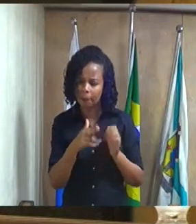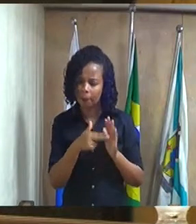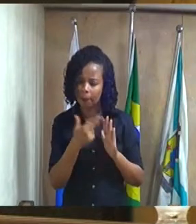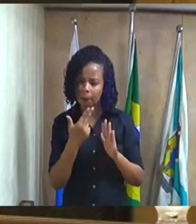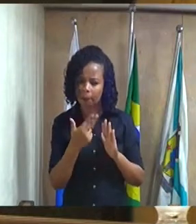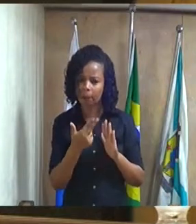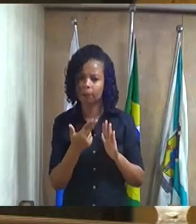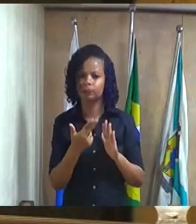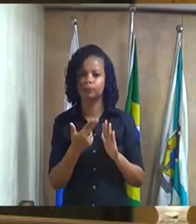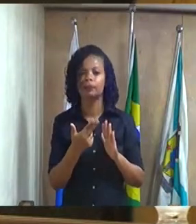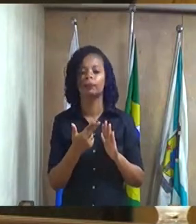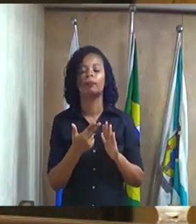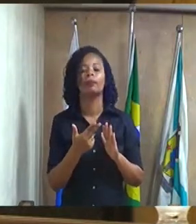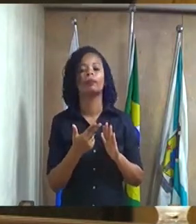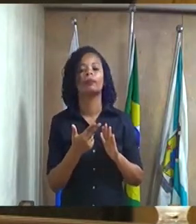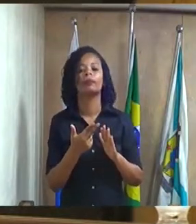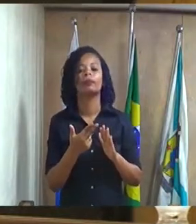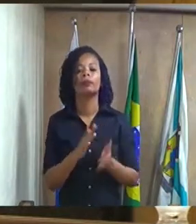solicitando